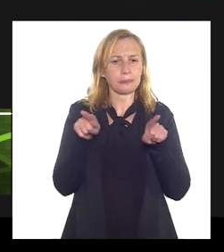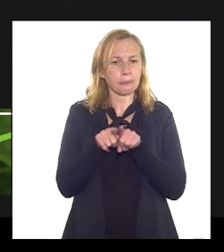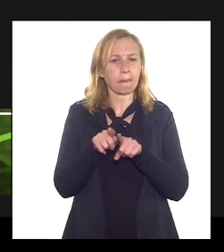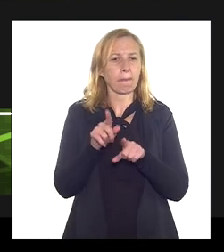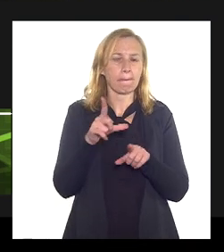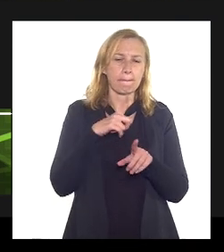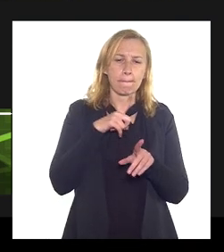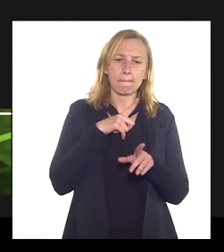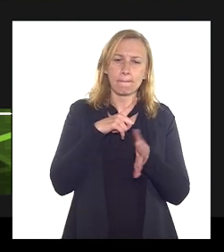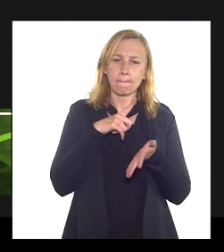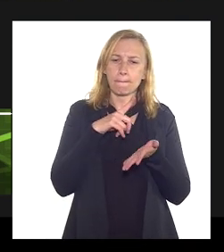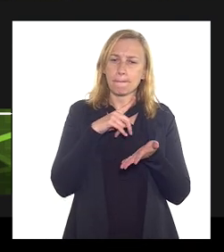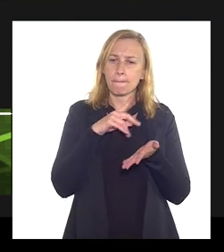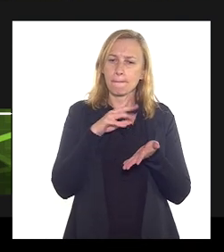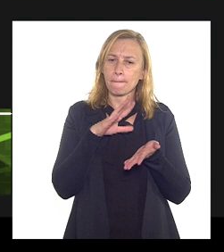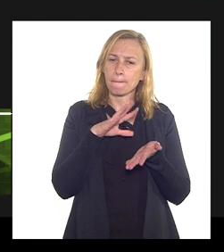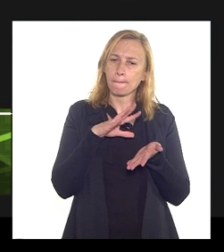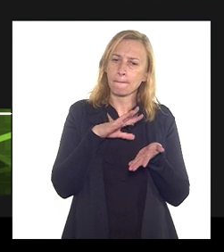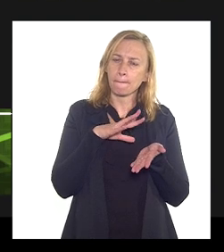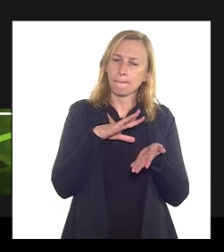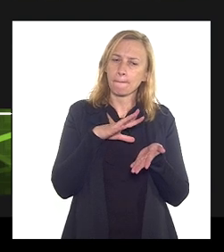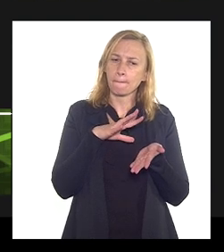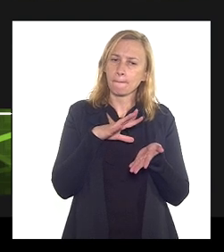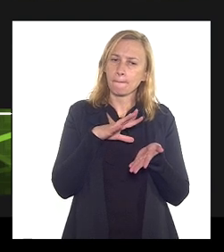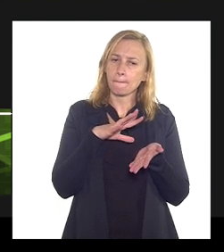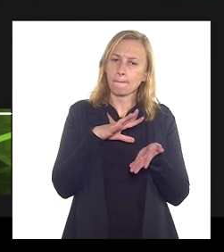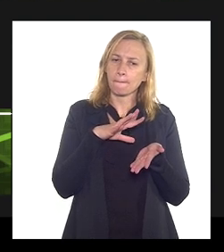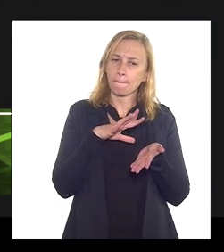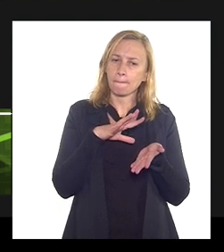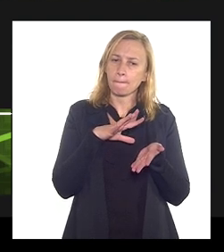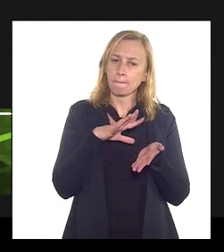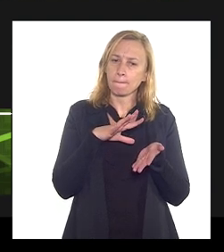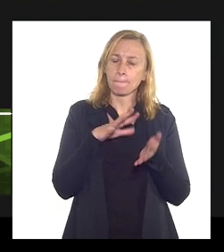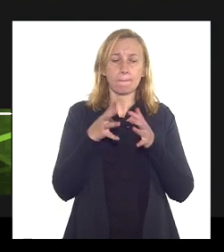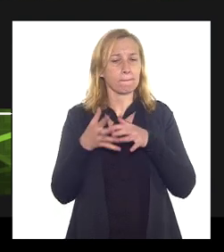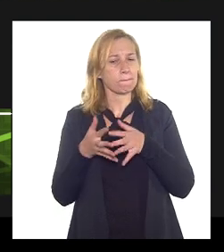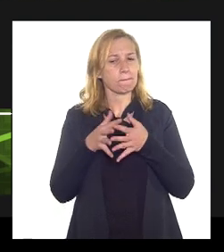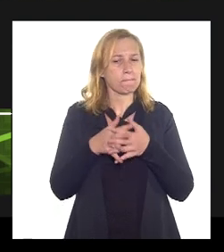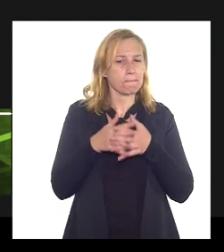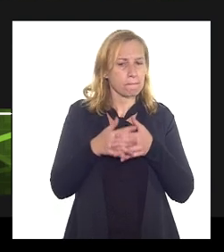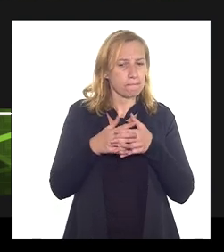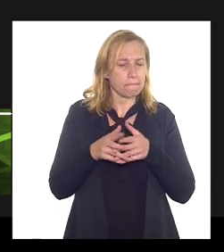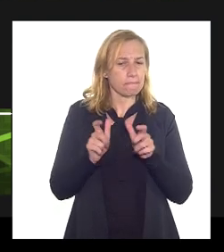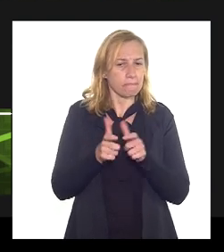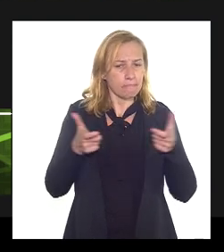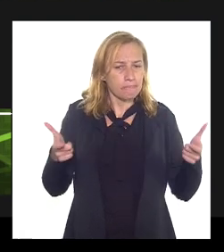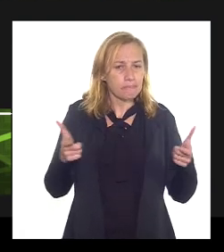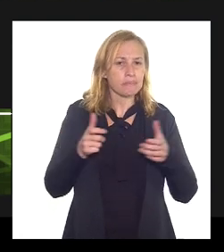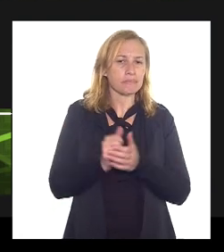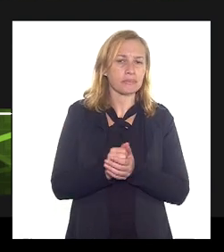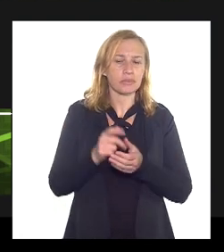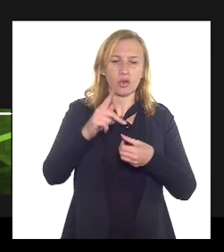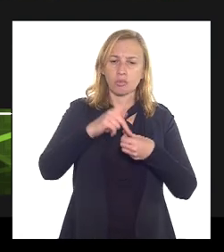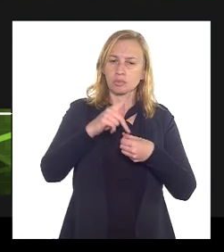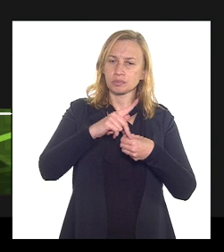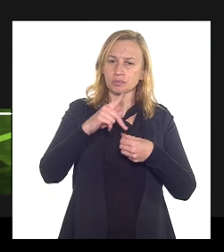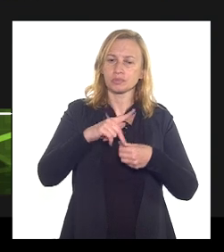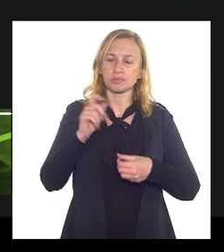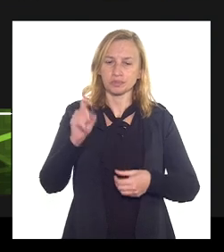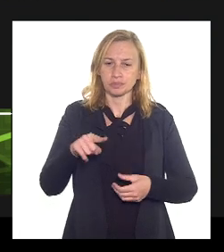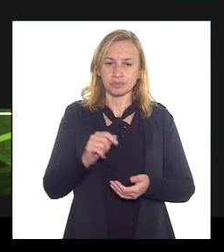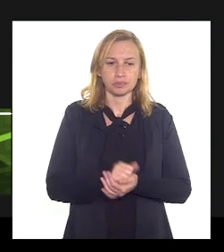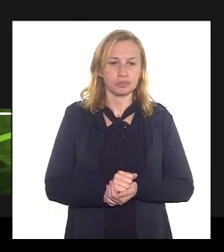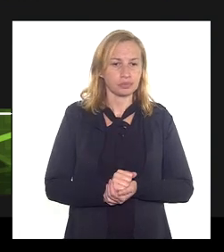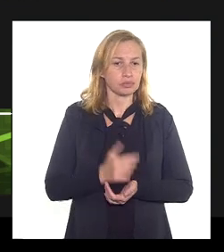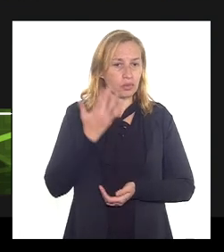incerteza grande até por conta desse encontro de contas no colo da Petrobras eu